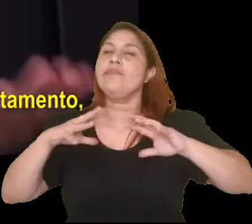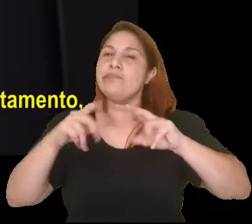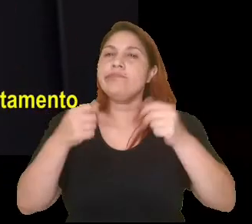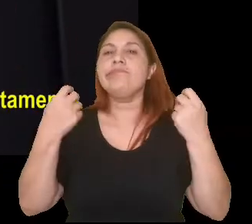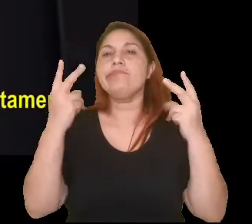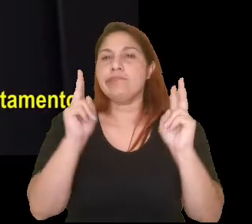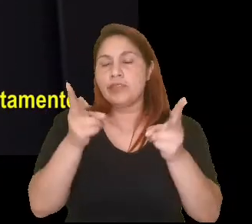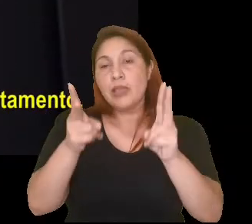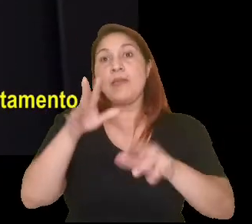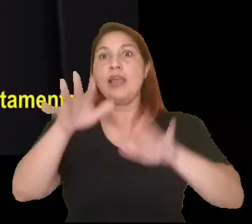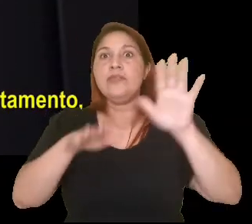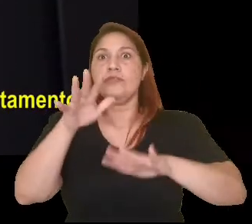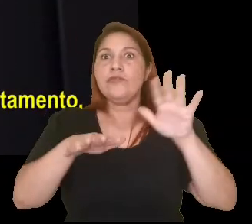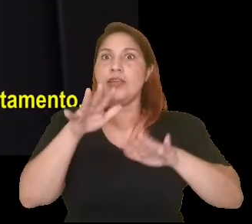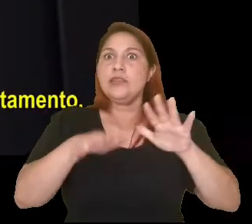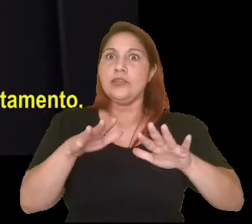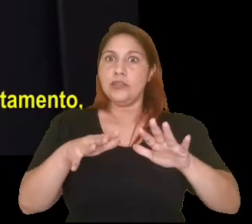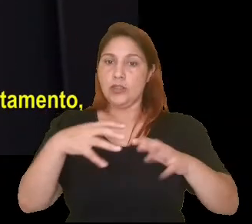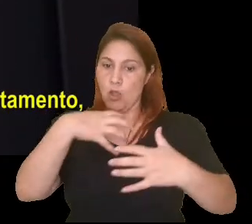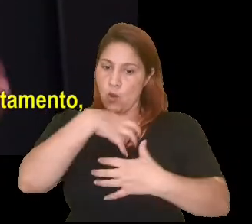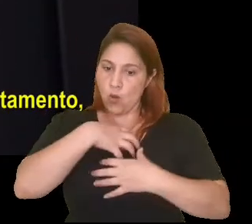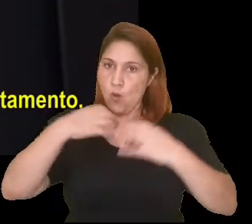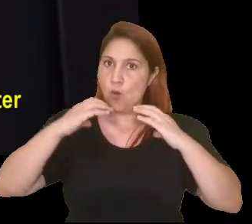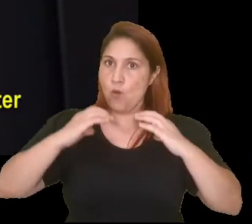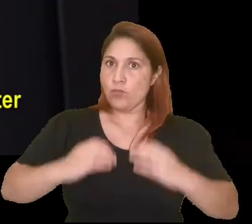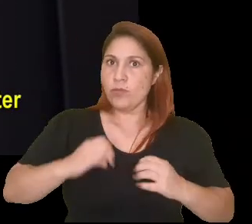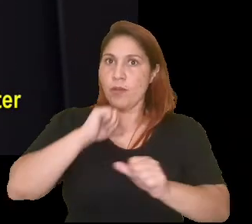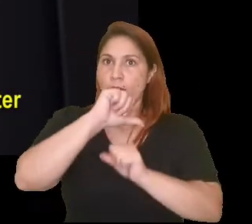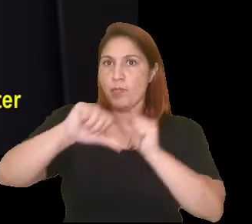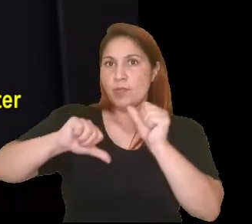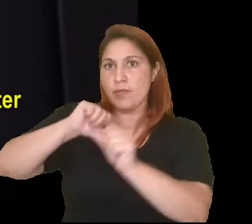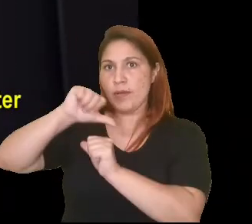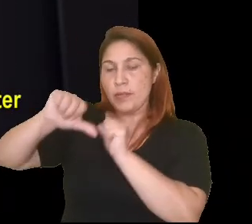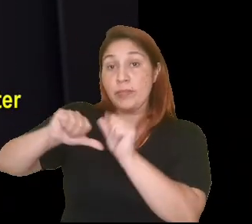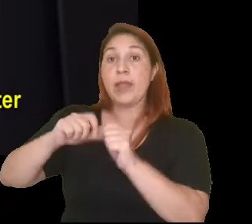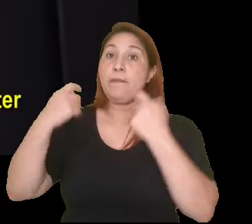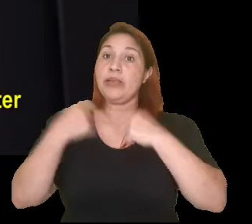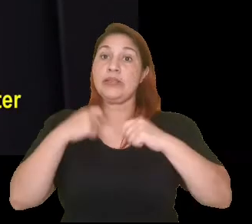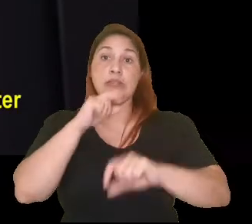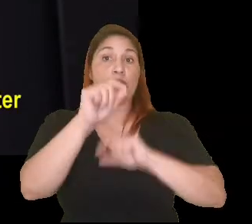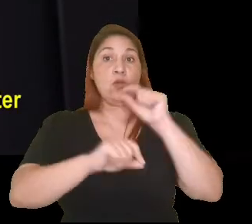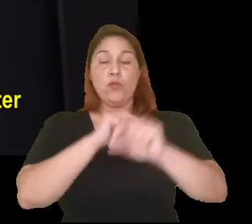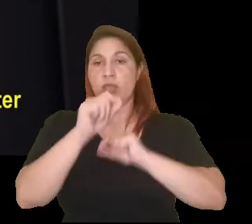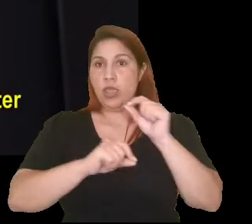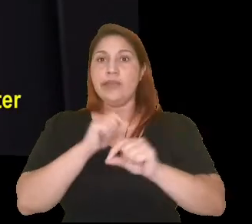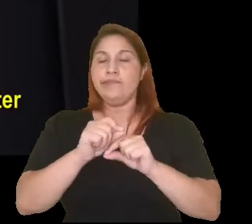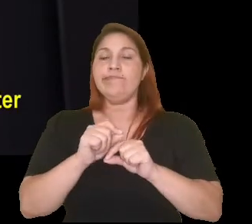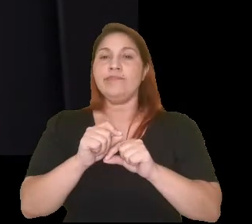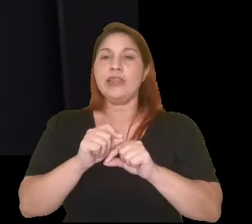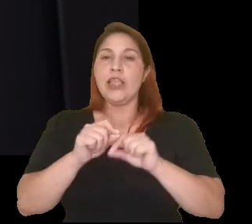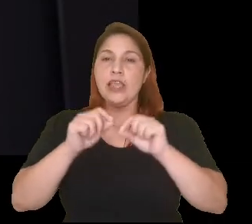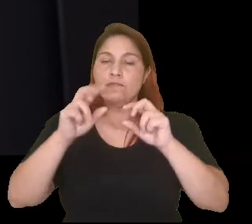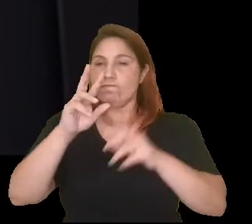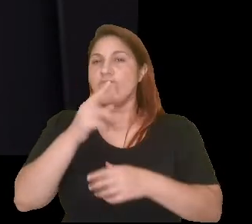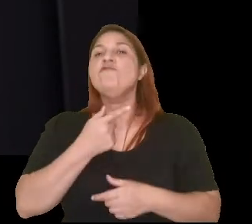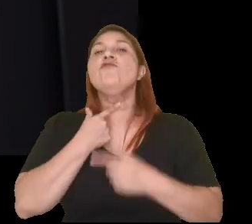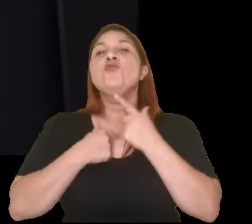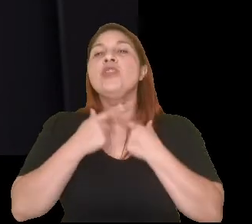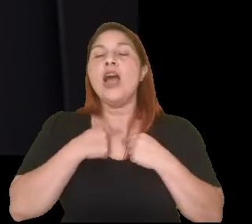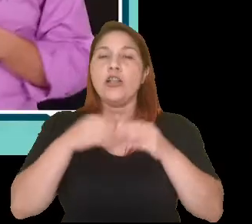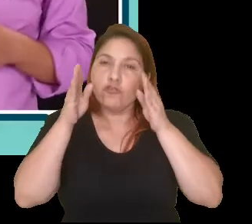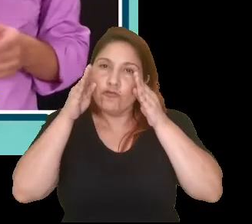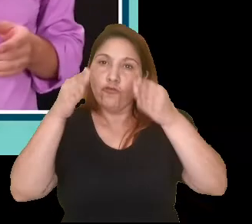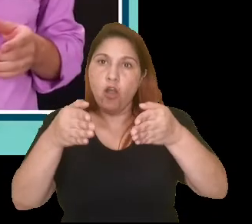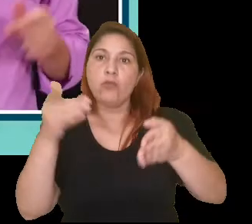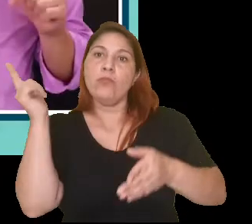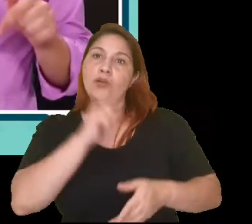tentando aí se encaixar em padrões de beleza e comportamento, é preciso ter força de vontade e foco para se manter equilibrado e